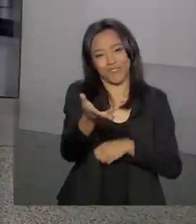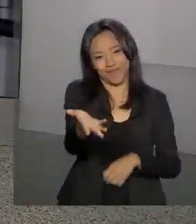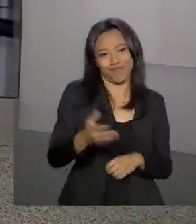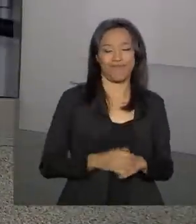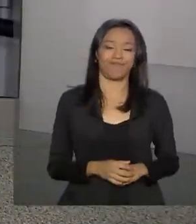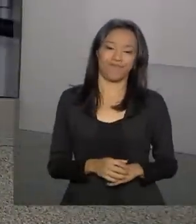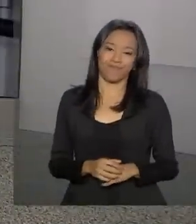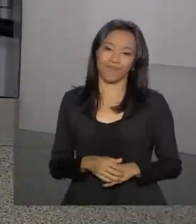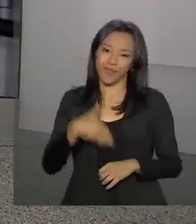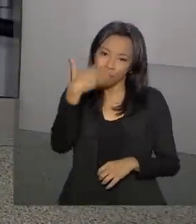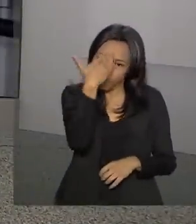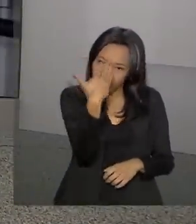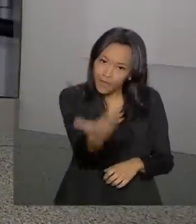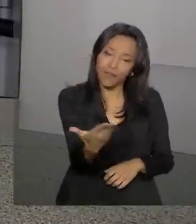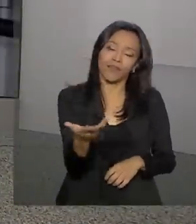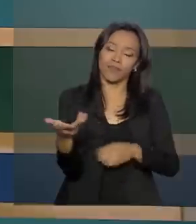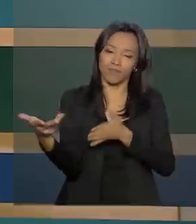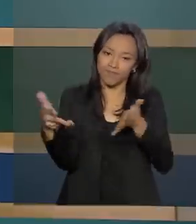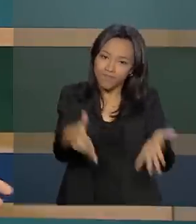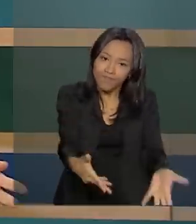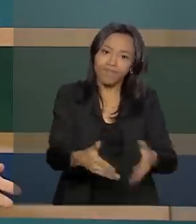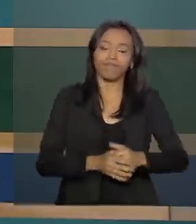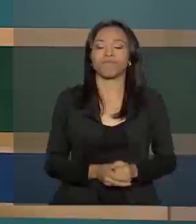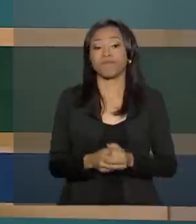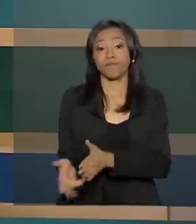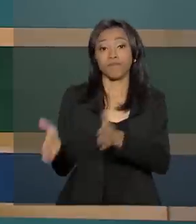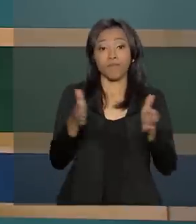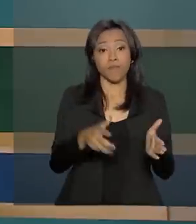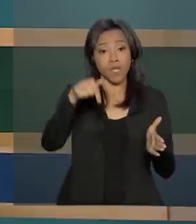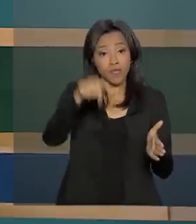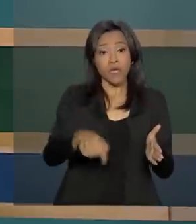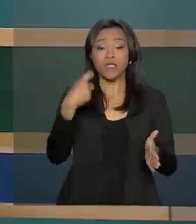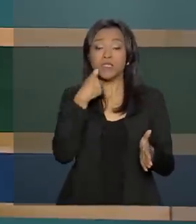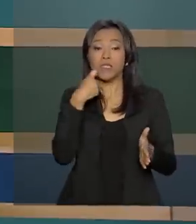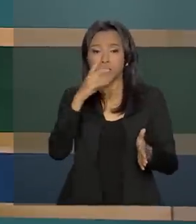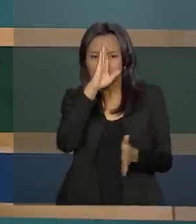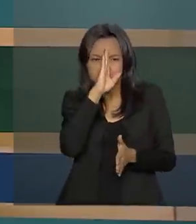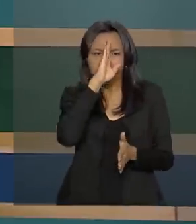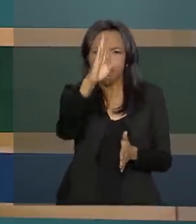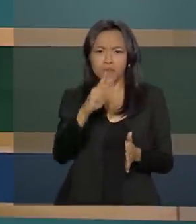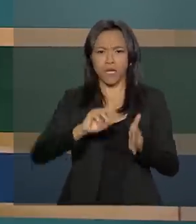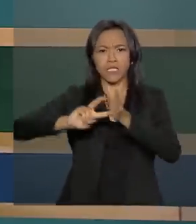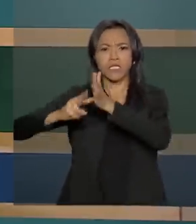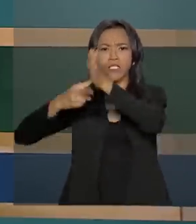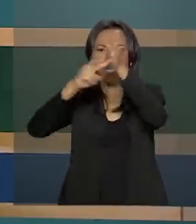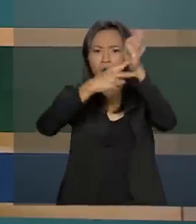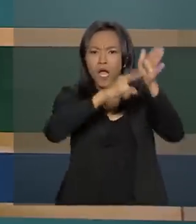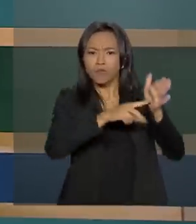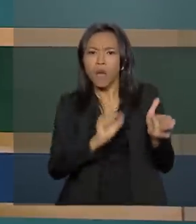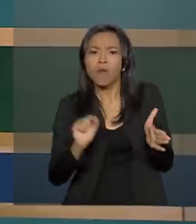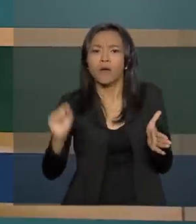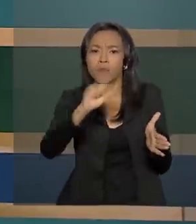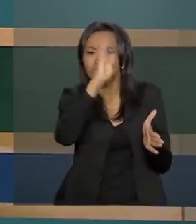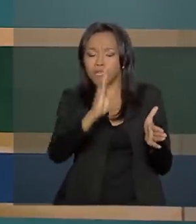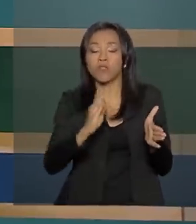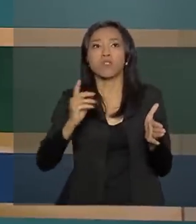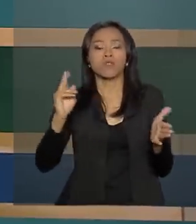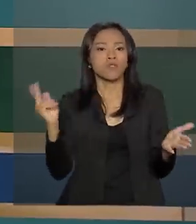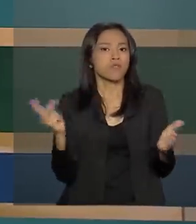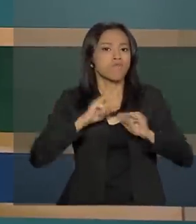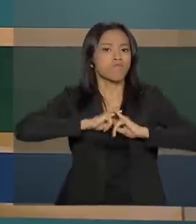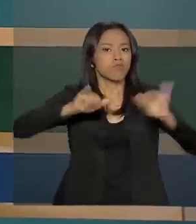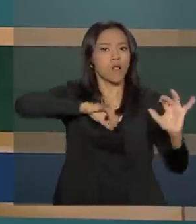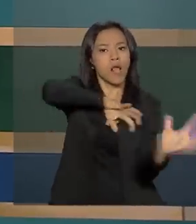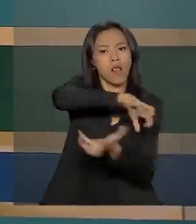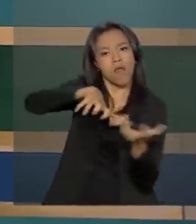você. Muito obrigada, Selma, pela sua participação. E nesta sexta-feira, as principais centrais sindicais do país convocaram uma greve geral contra a